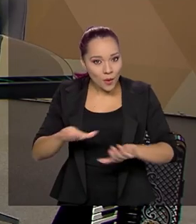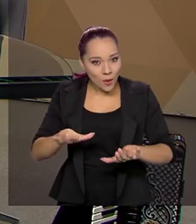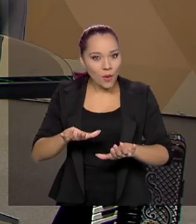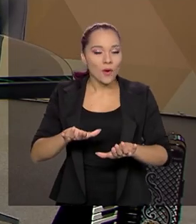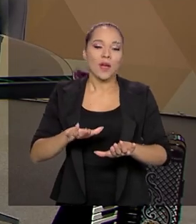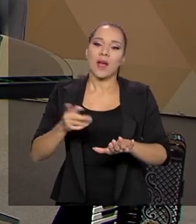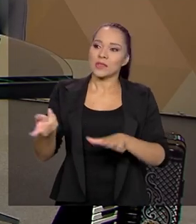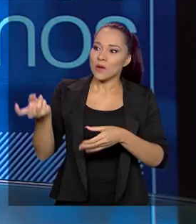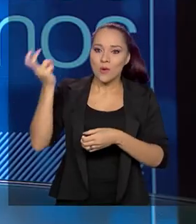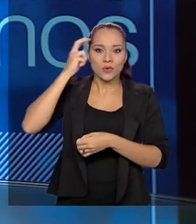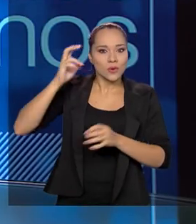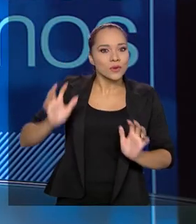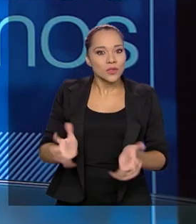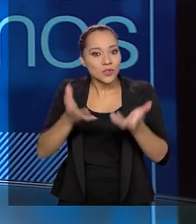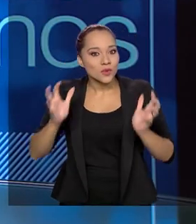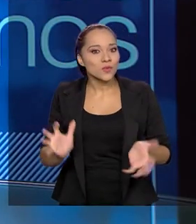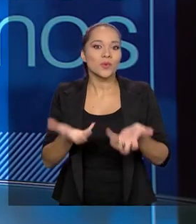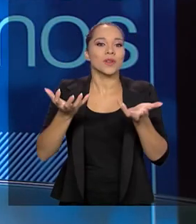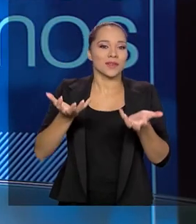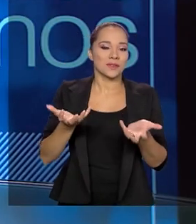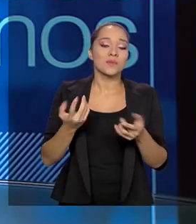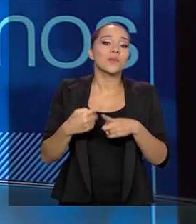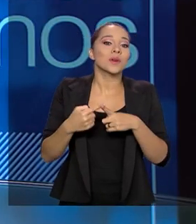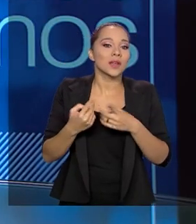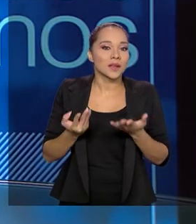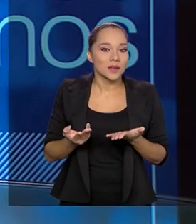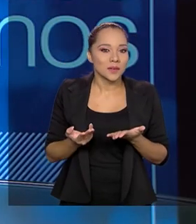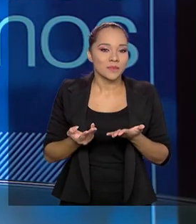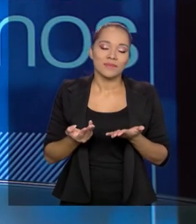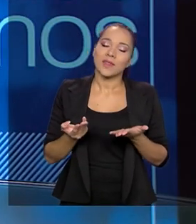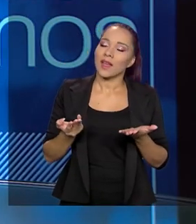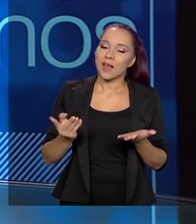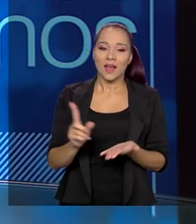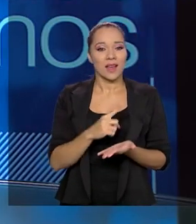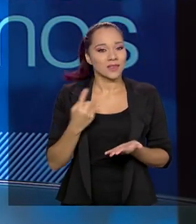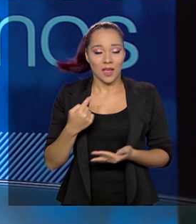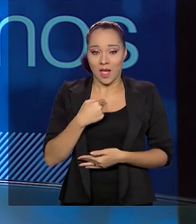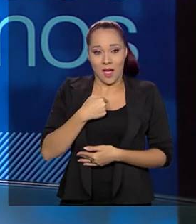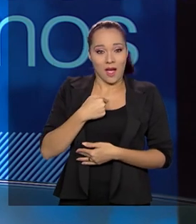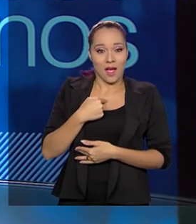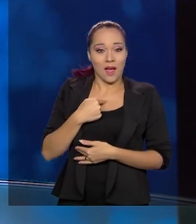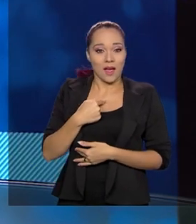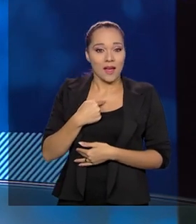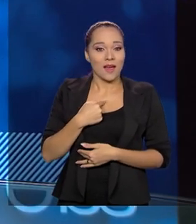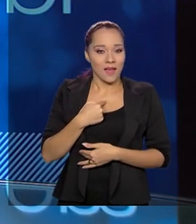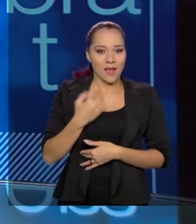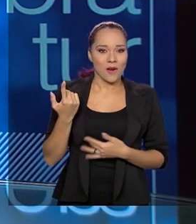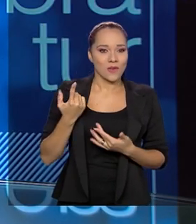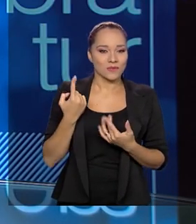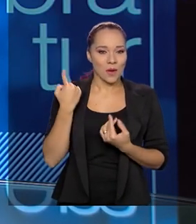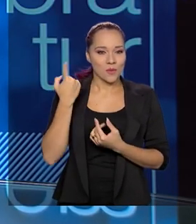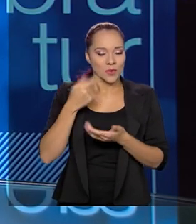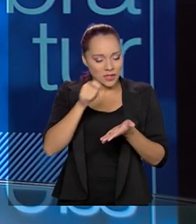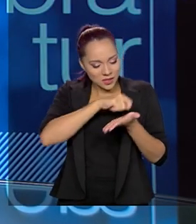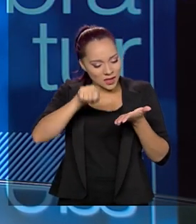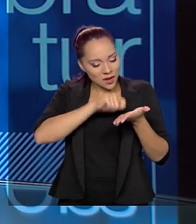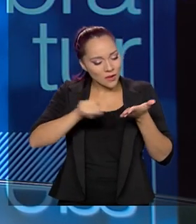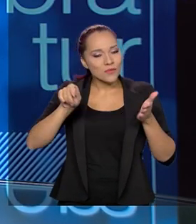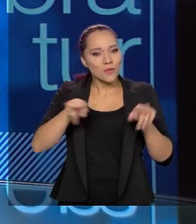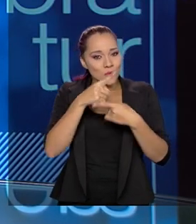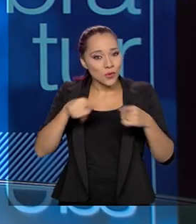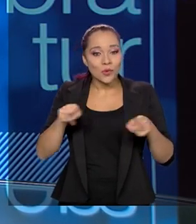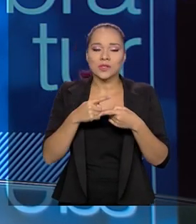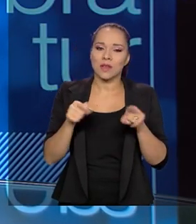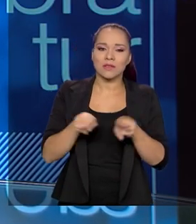a cultura para isso daí, estimulando a cultura local. Por quê? Porque a gente tem, eu sou compositor e sou músico